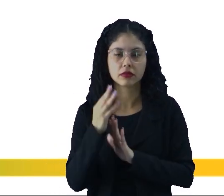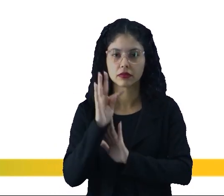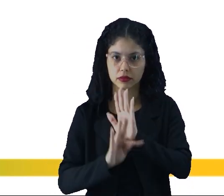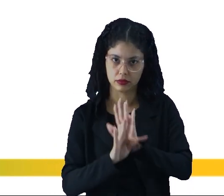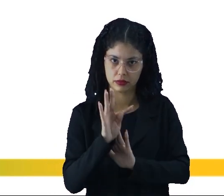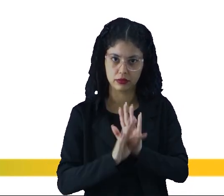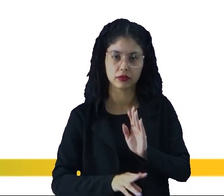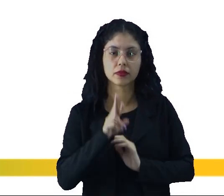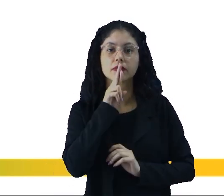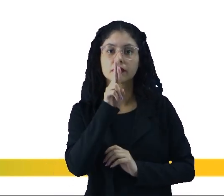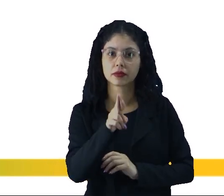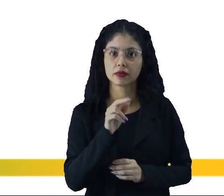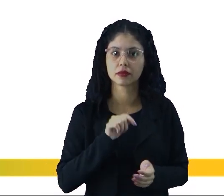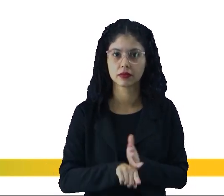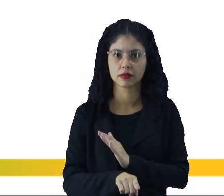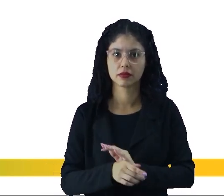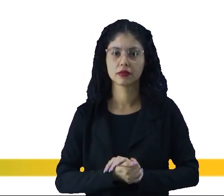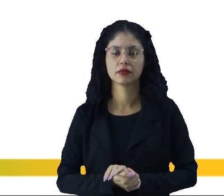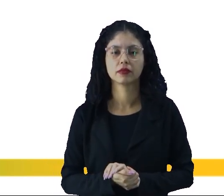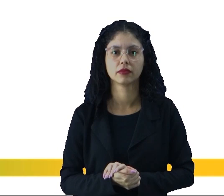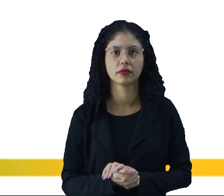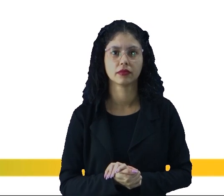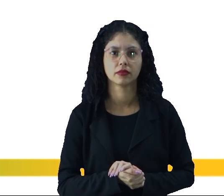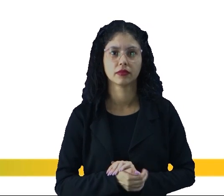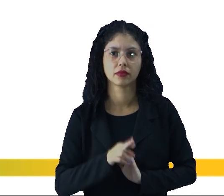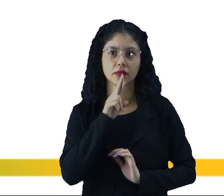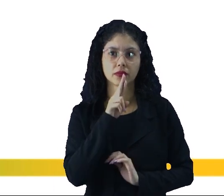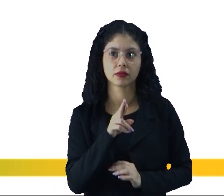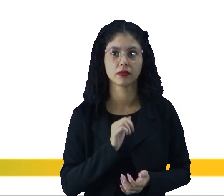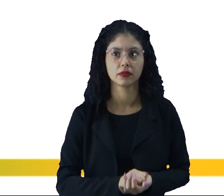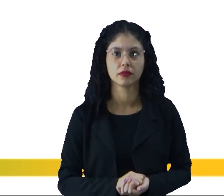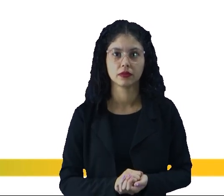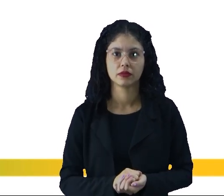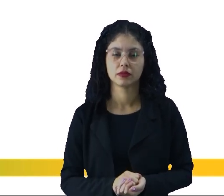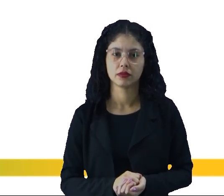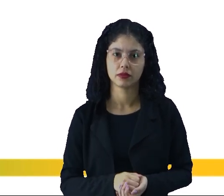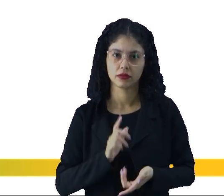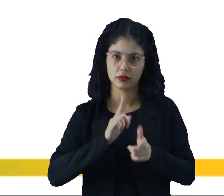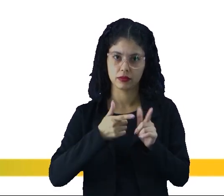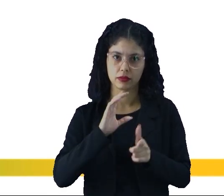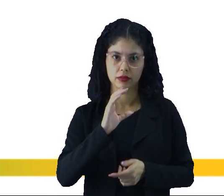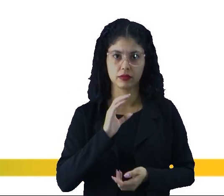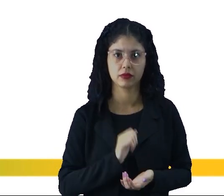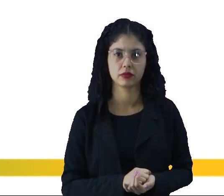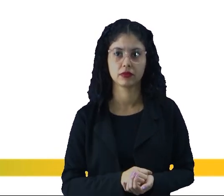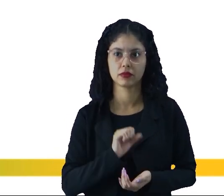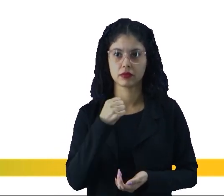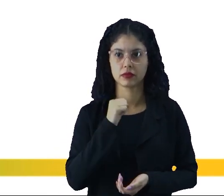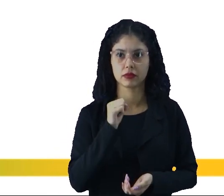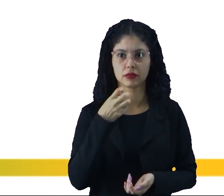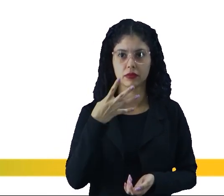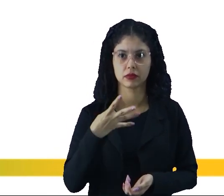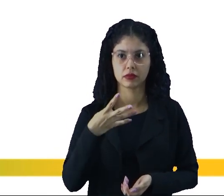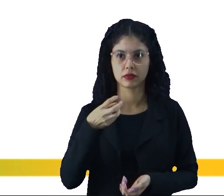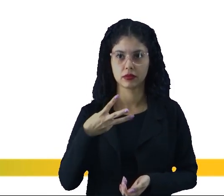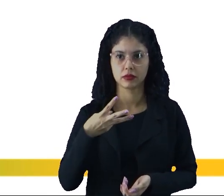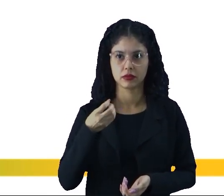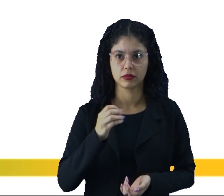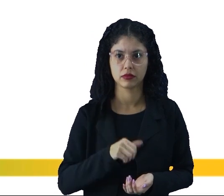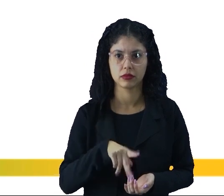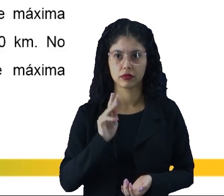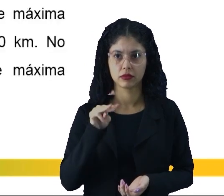texto para resolver a questão então essa é a resposta que nós marcaríamos aqui a letra C de 80 km